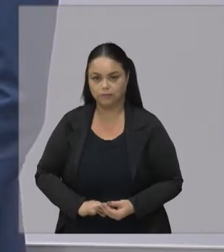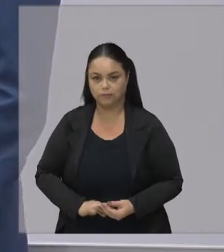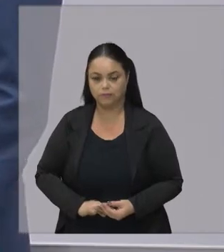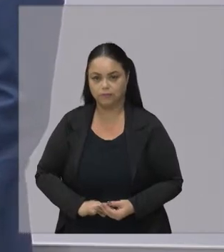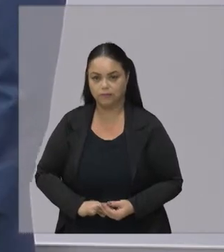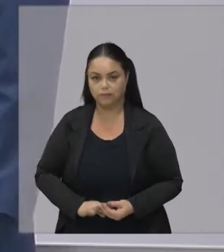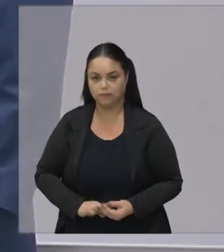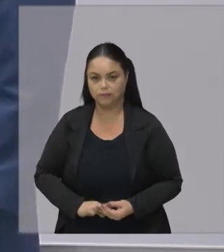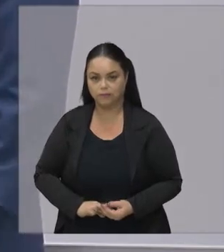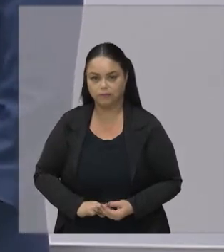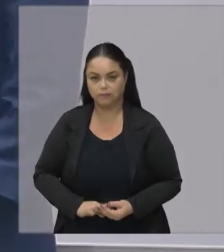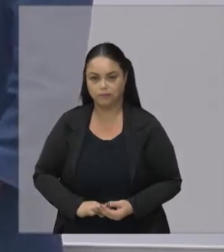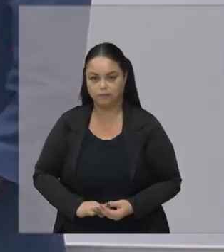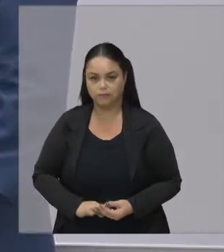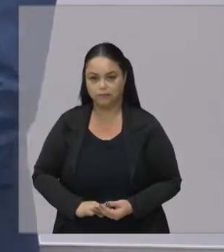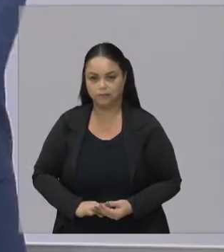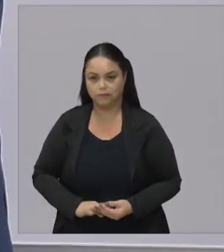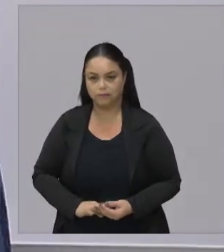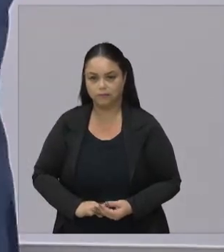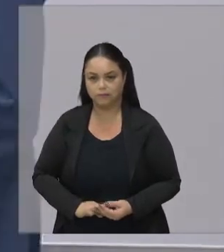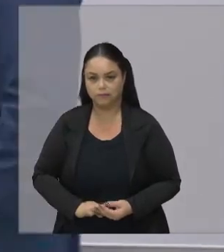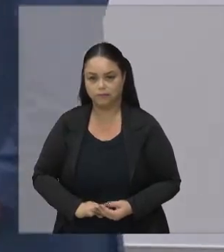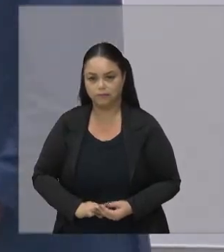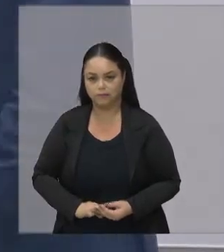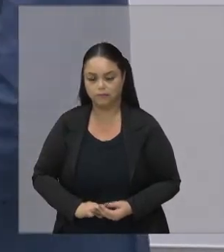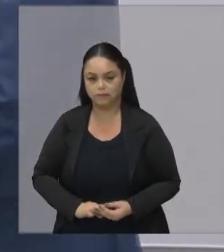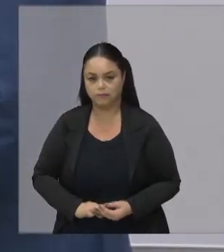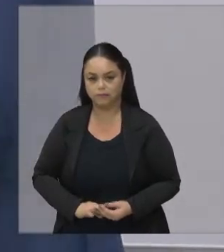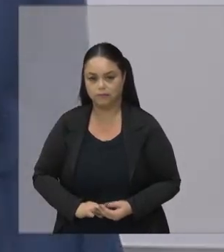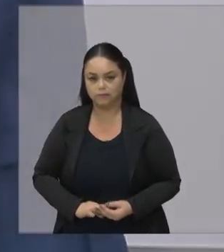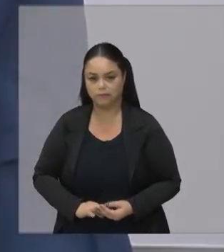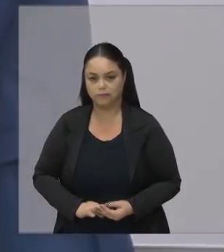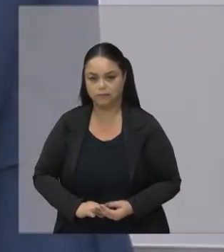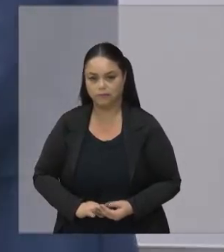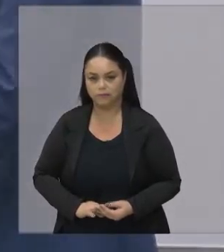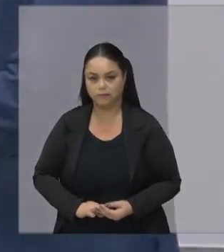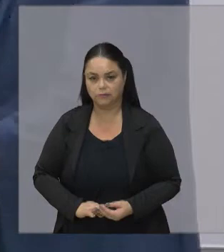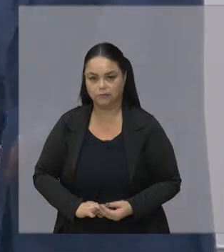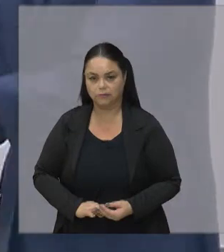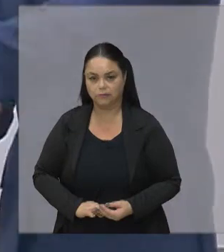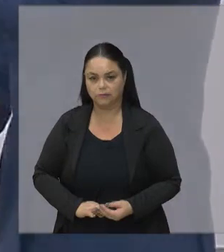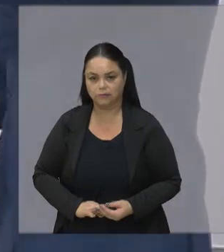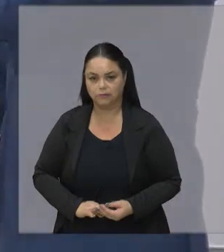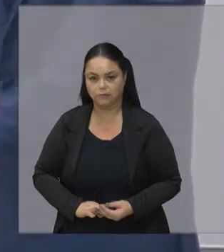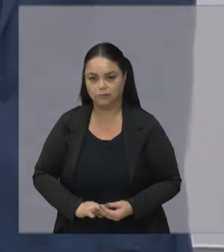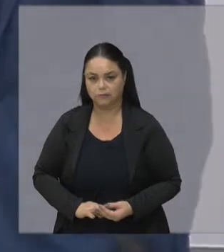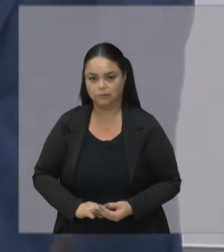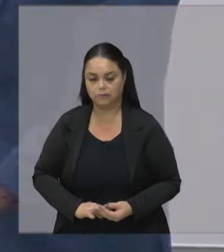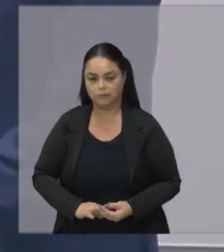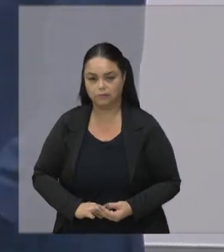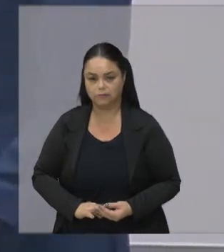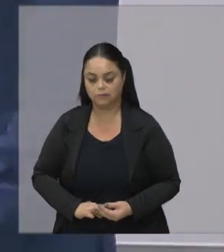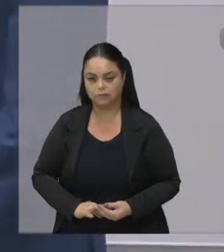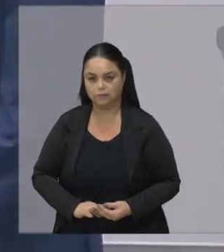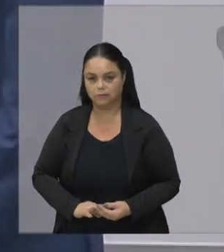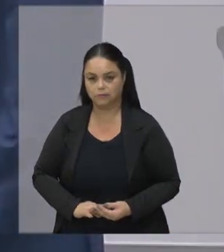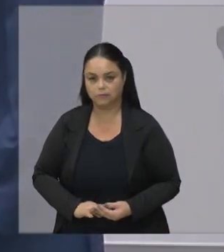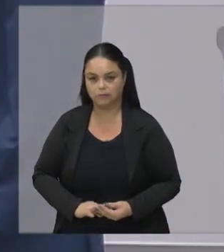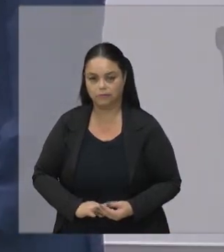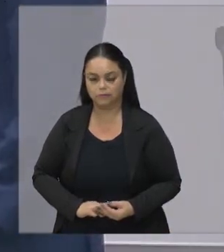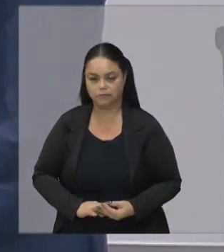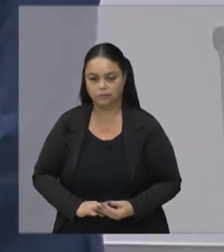Céu Sempre aberto Terra limpa E hospitadeira